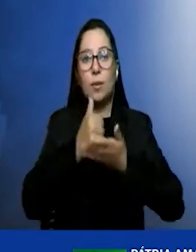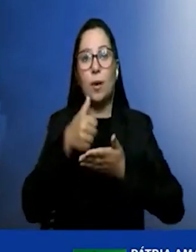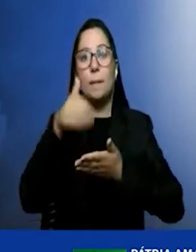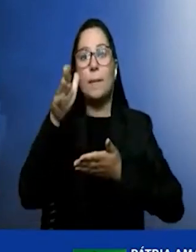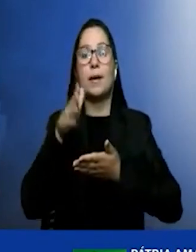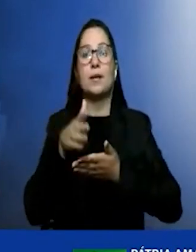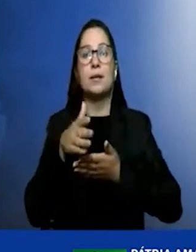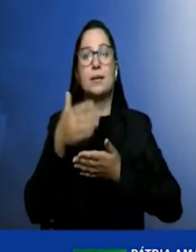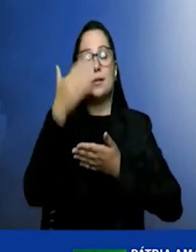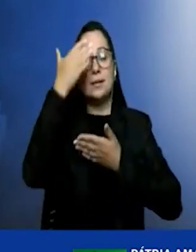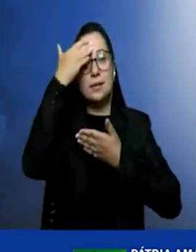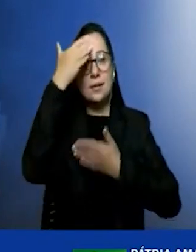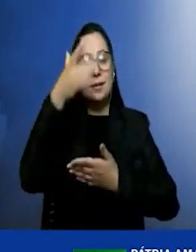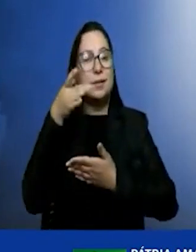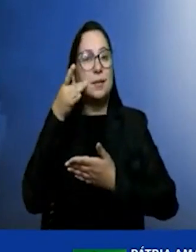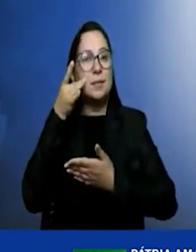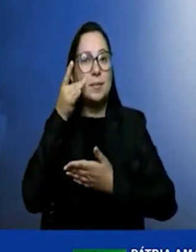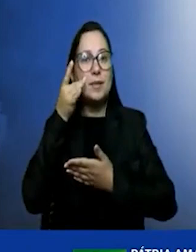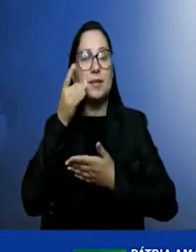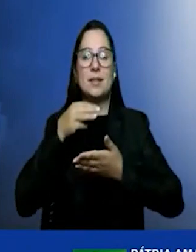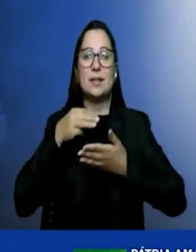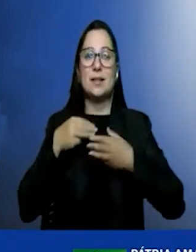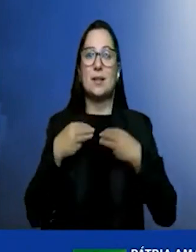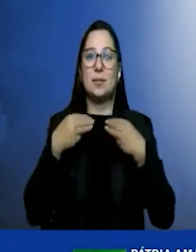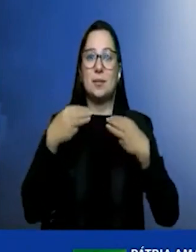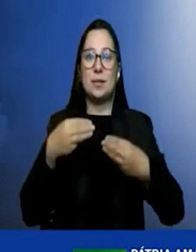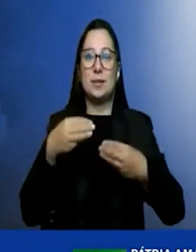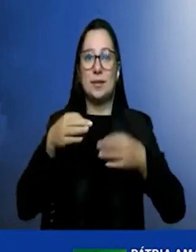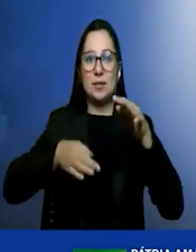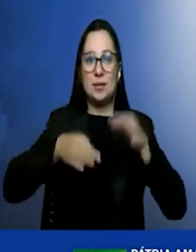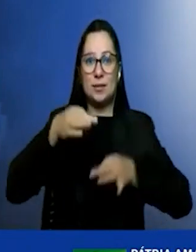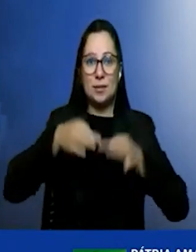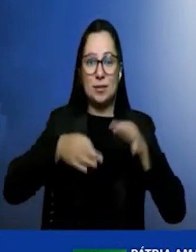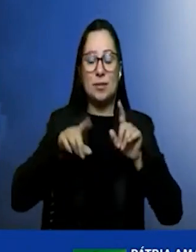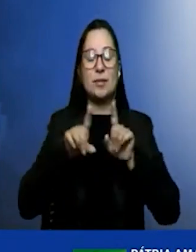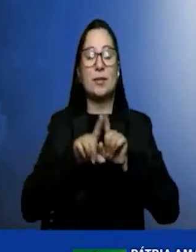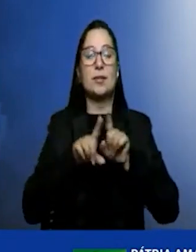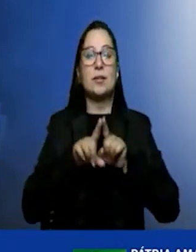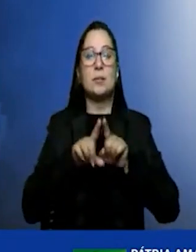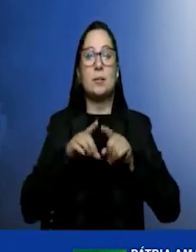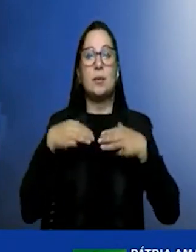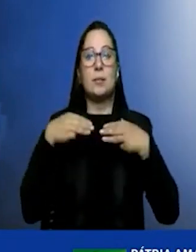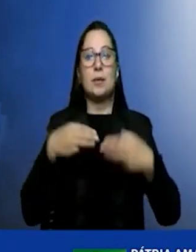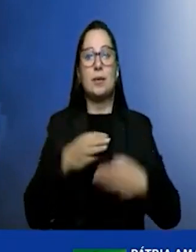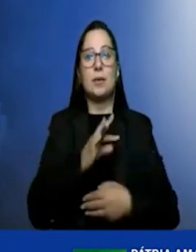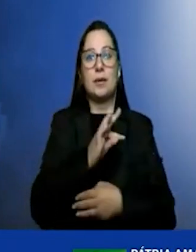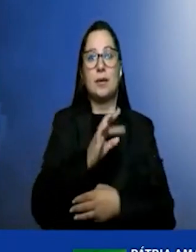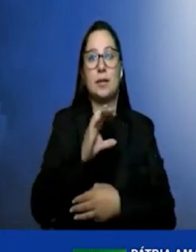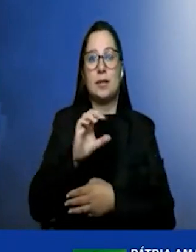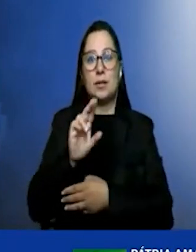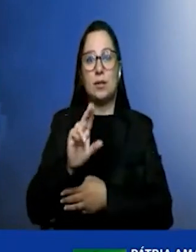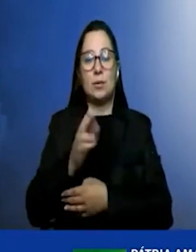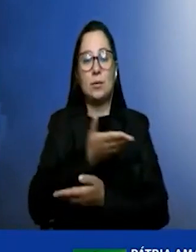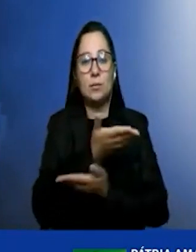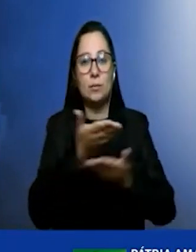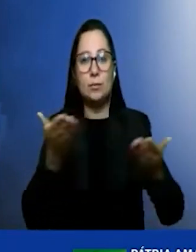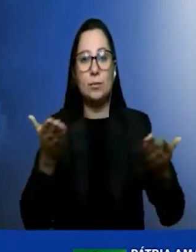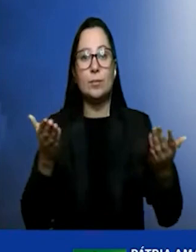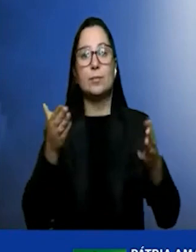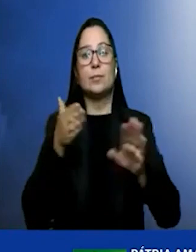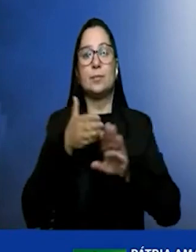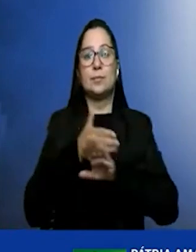do nosso ministro do Tribunal de Justiça, do nosso ministro do TCU, e todos os senhores e as senhoras aqui presentes para nós.